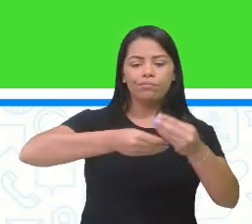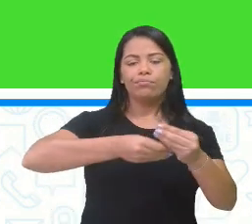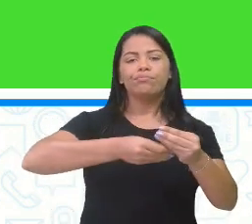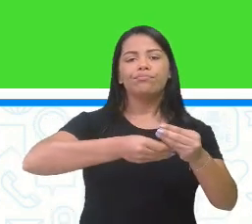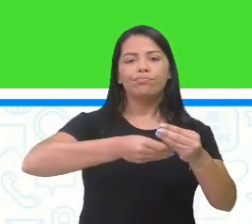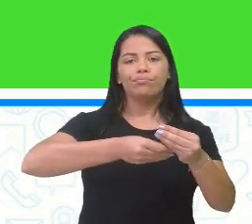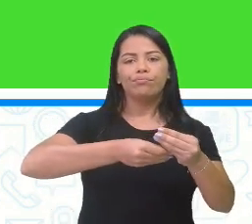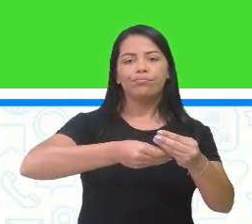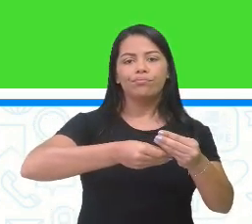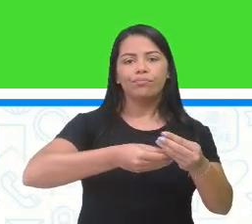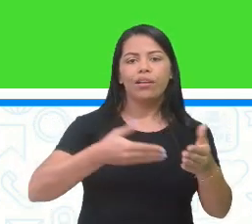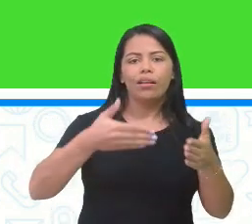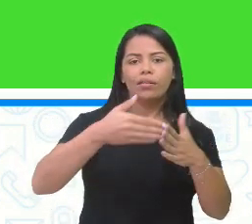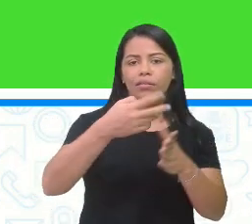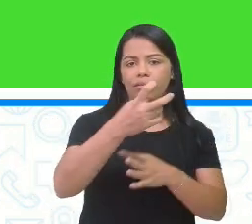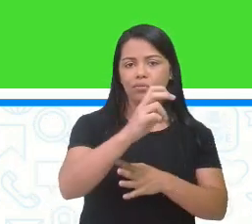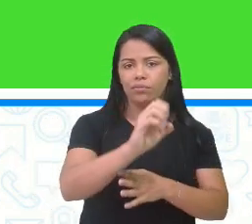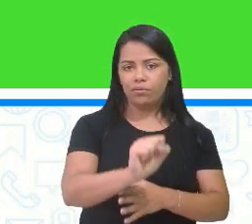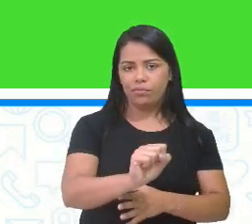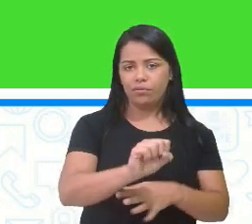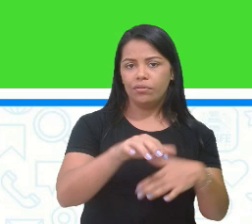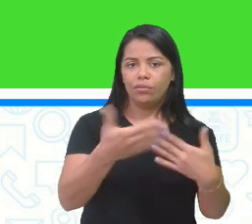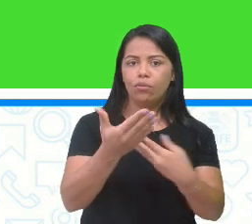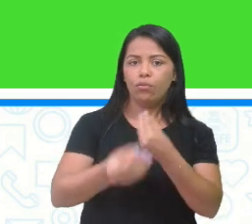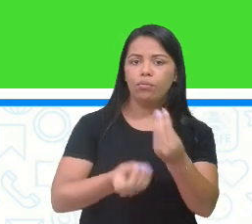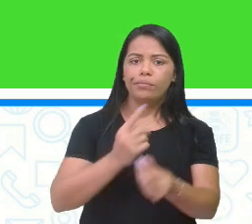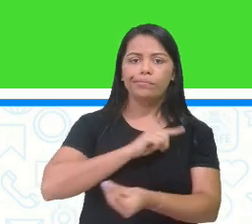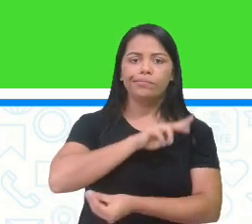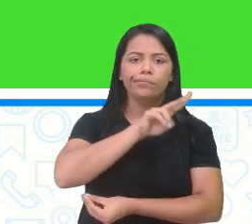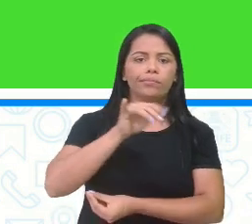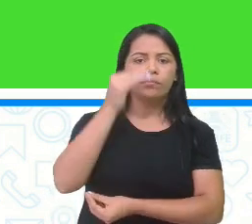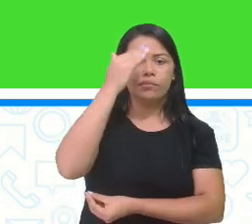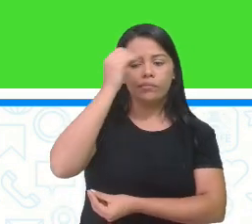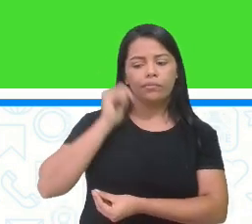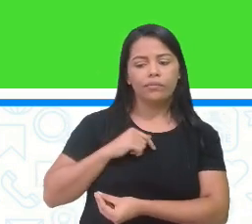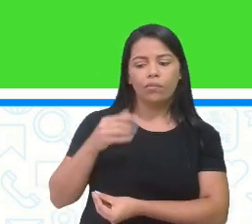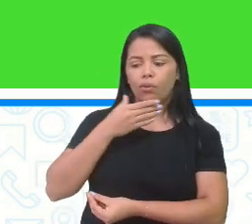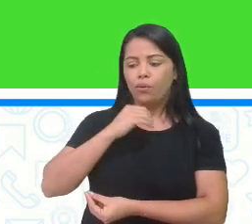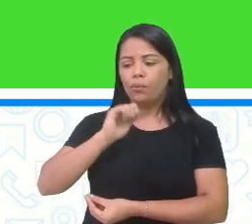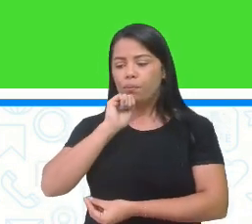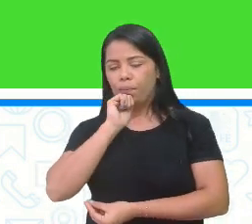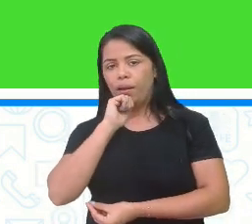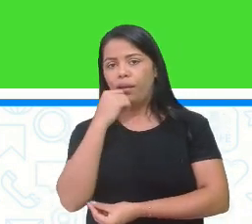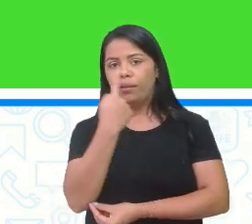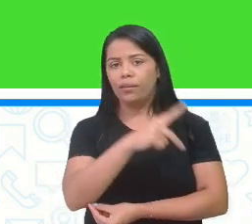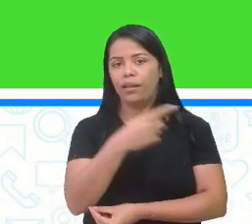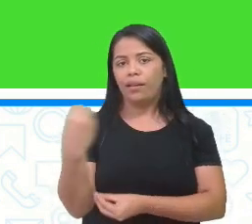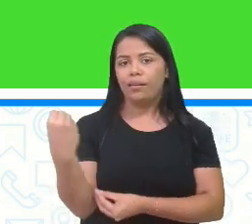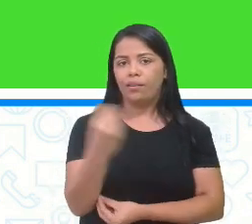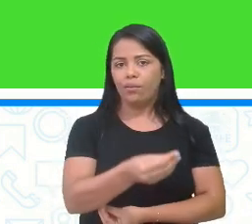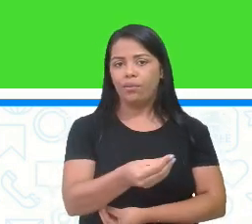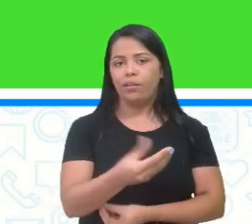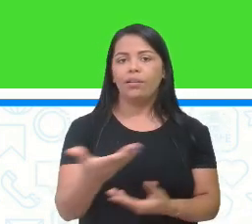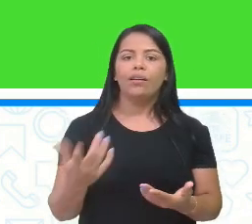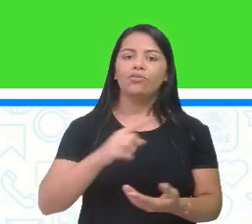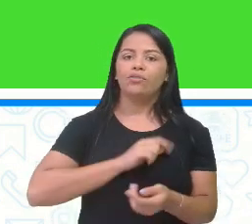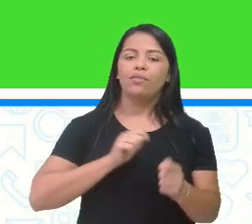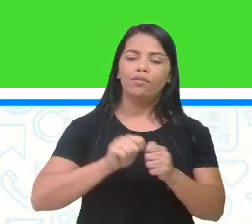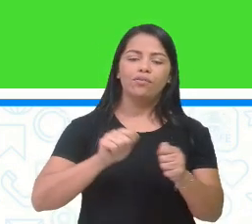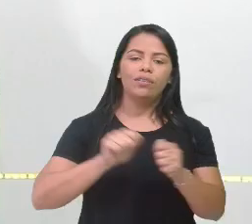valor dela e chegar em 58. Como é que a gente vai saber quanto o pai dela deu a ela? Fazendo essa